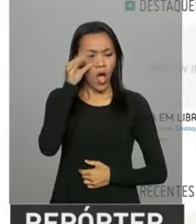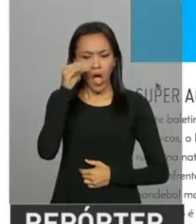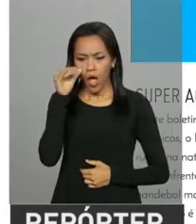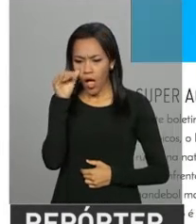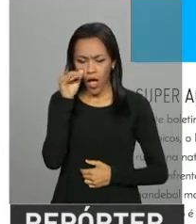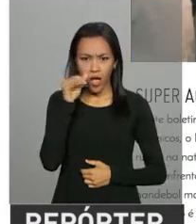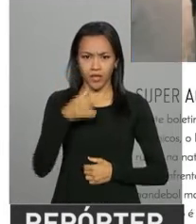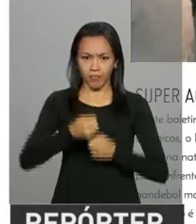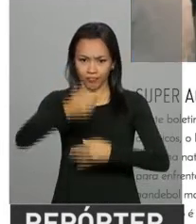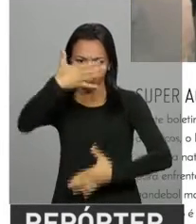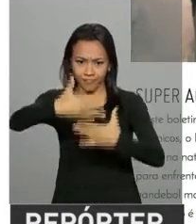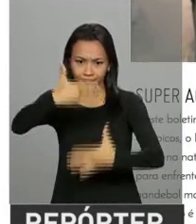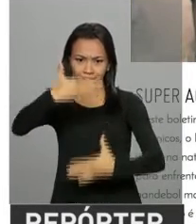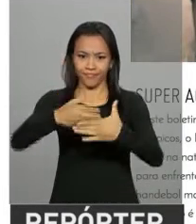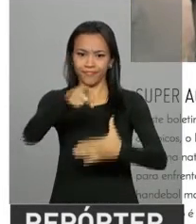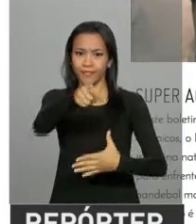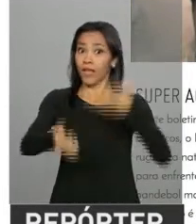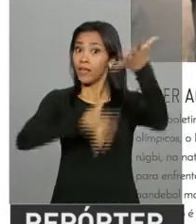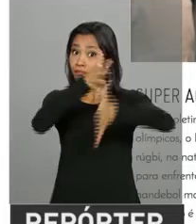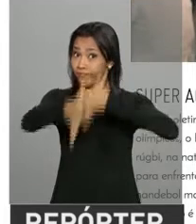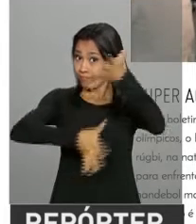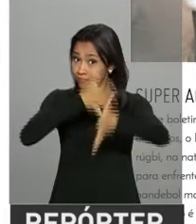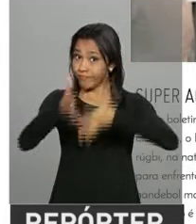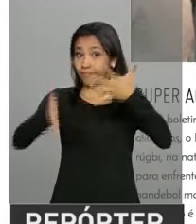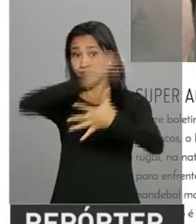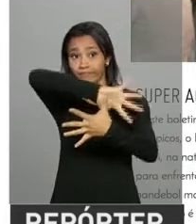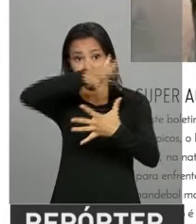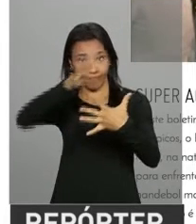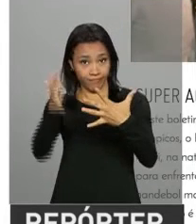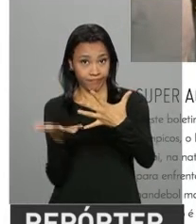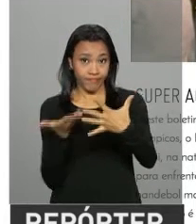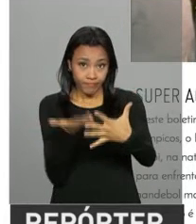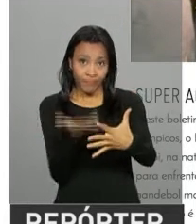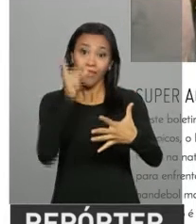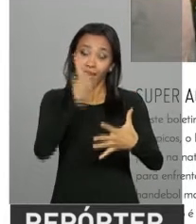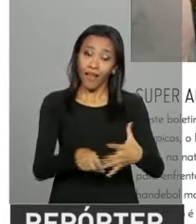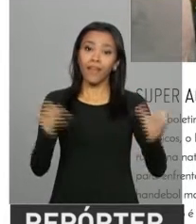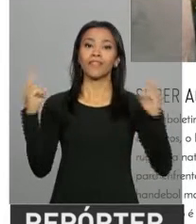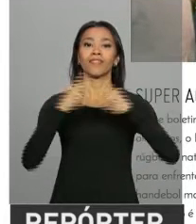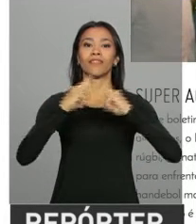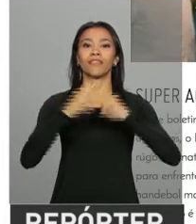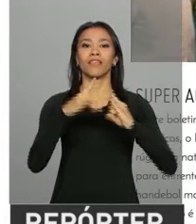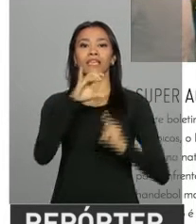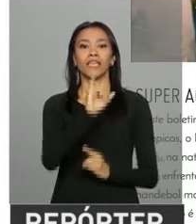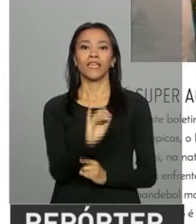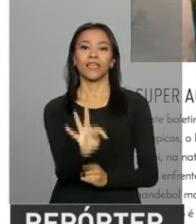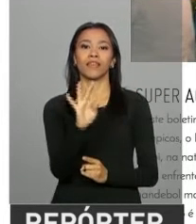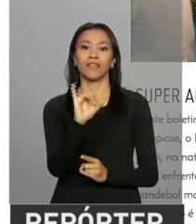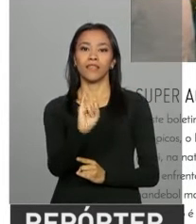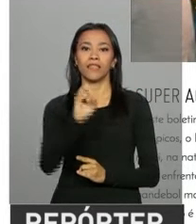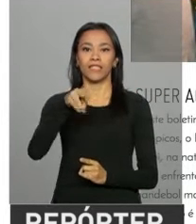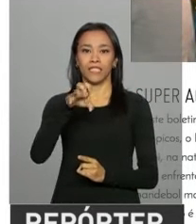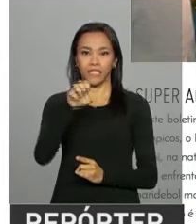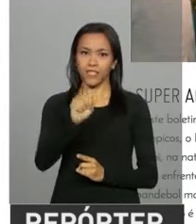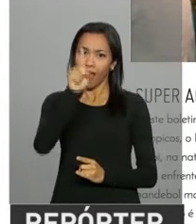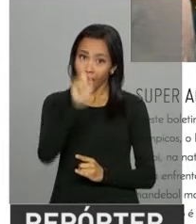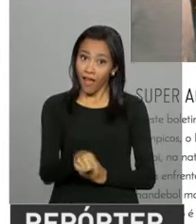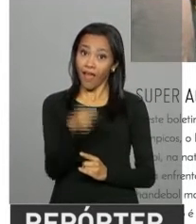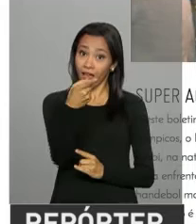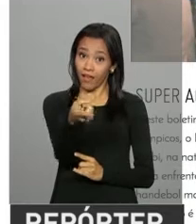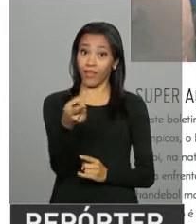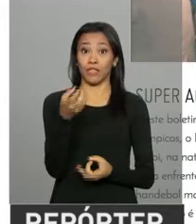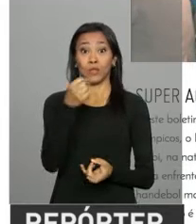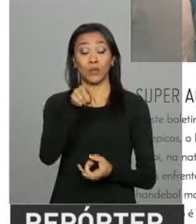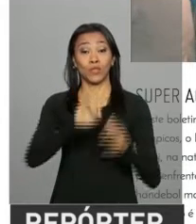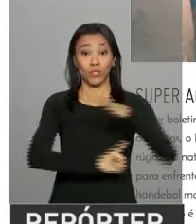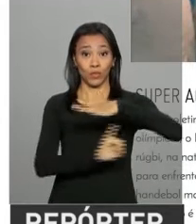bastidores da competição em língua brasileira de sinais. A TV INES é uma iniciativa do Instituto Nacional de Educação para